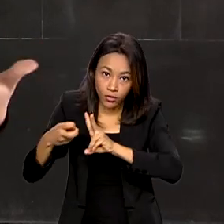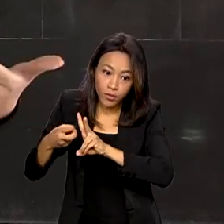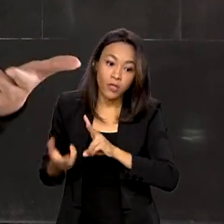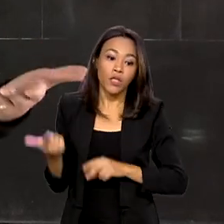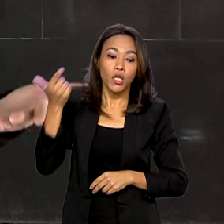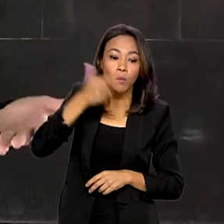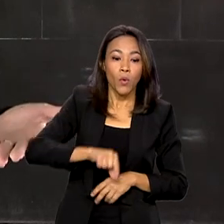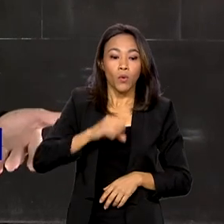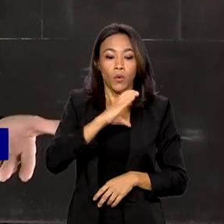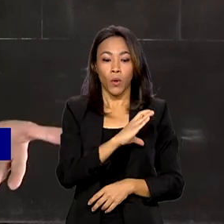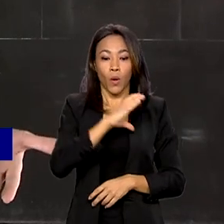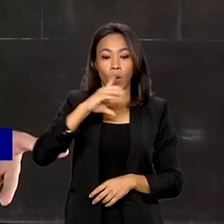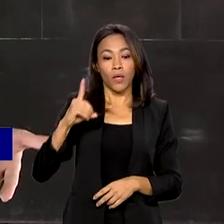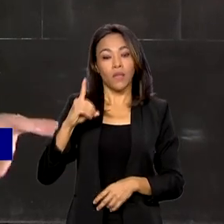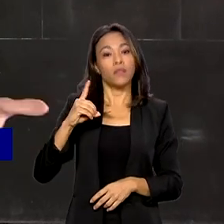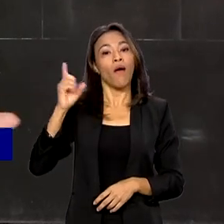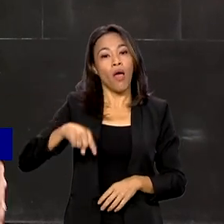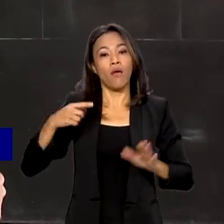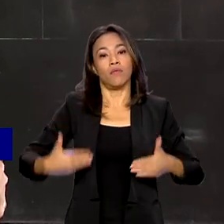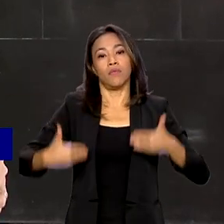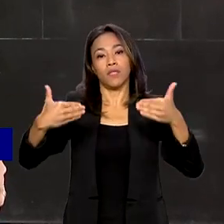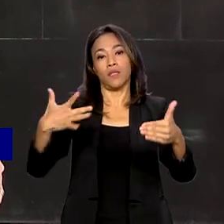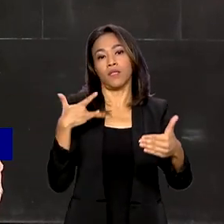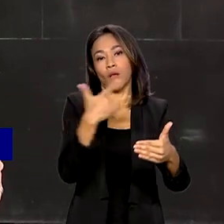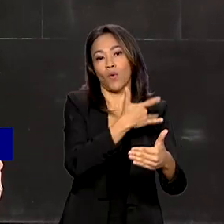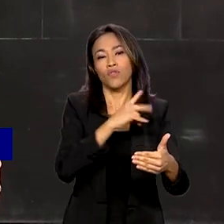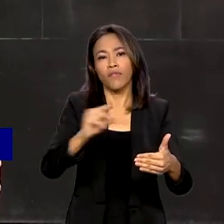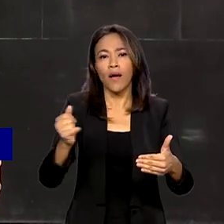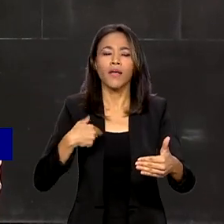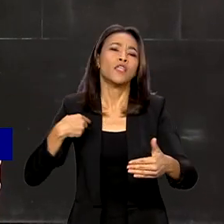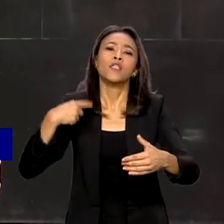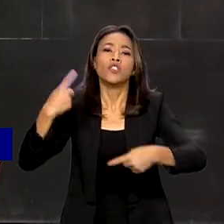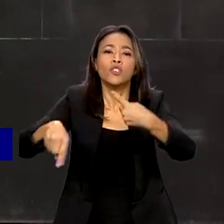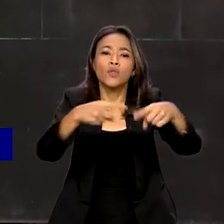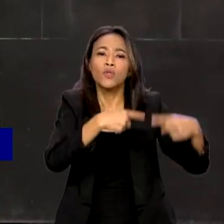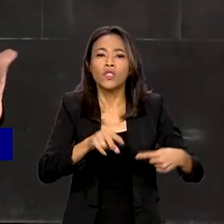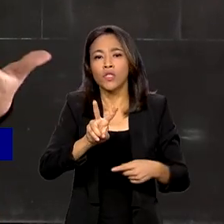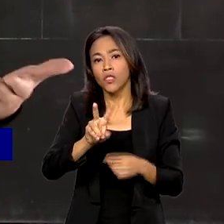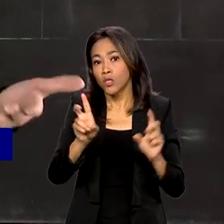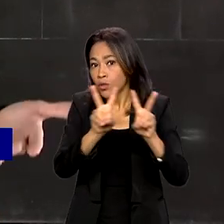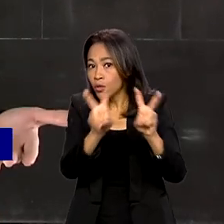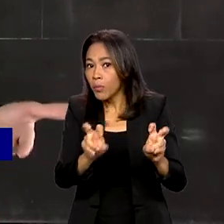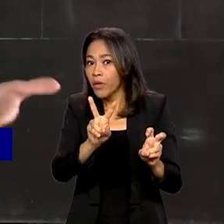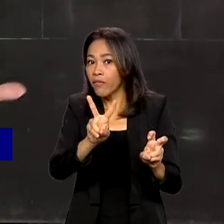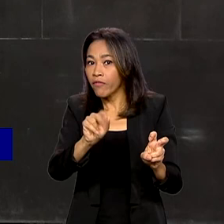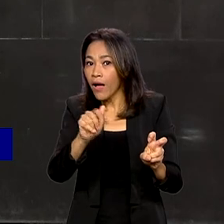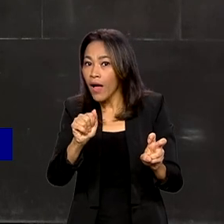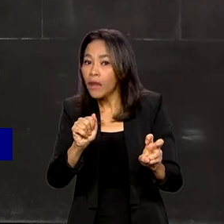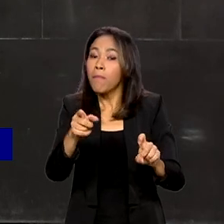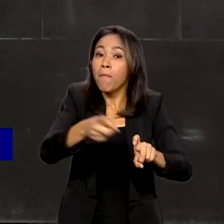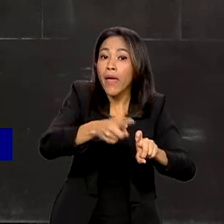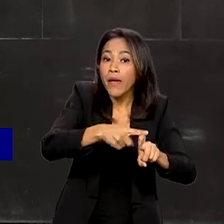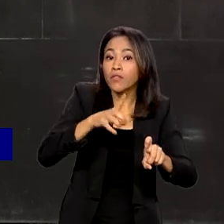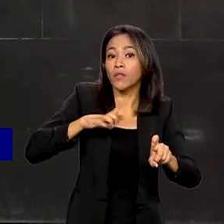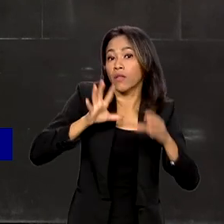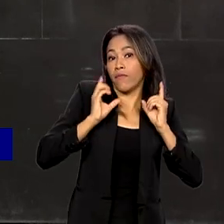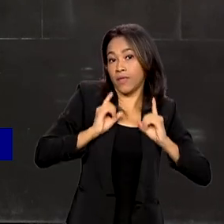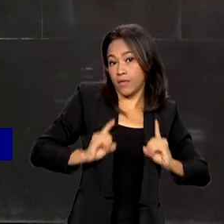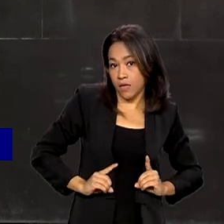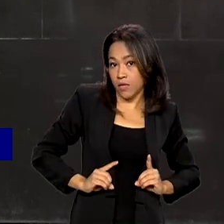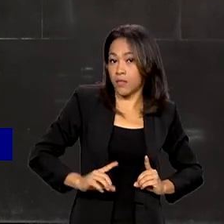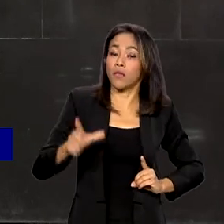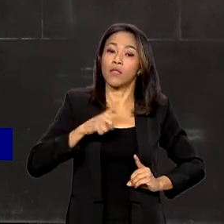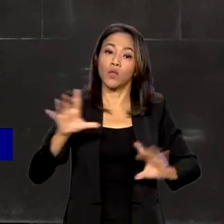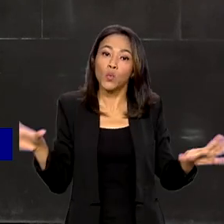sob a coordenação do Ministério da Saúde, vai discutir a reserva de vagas a médicos com deficiência e que pertençam a grupos